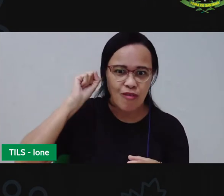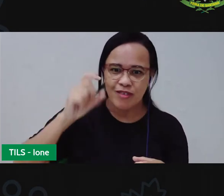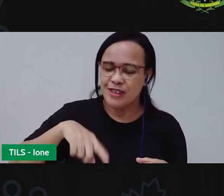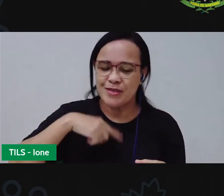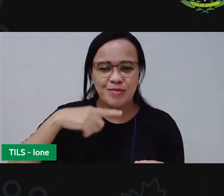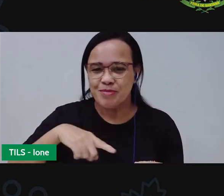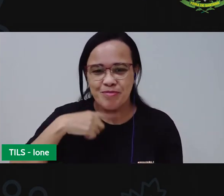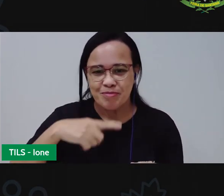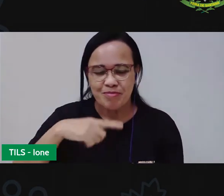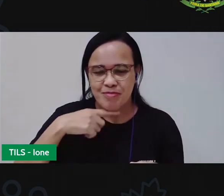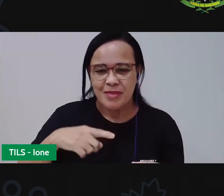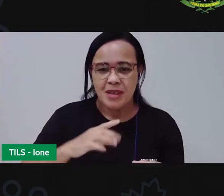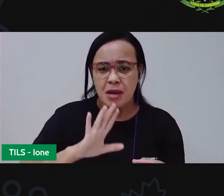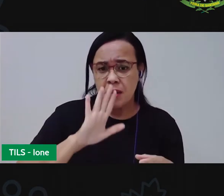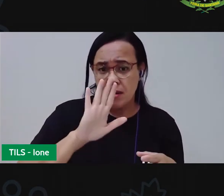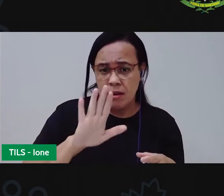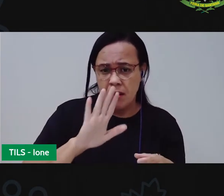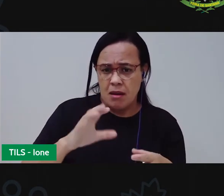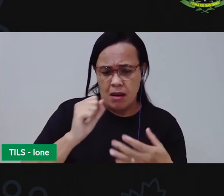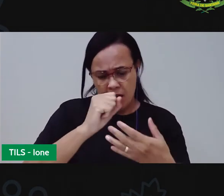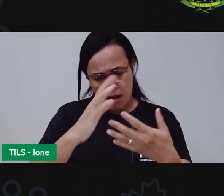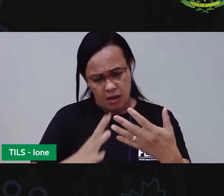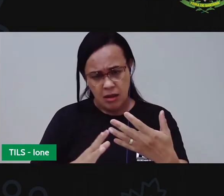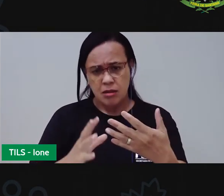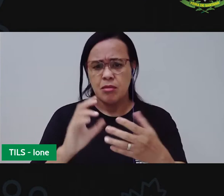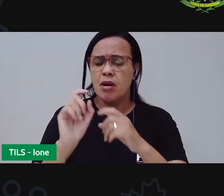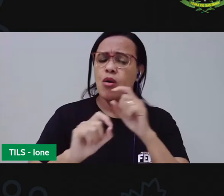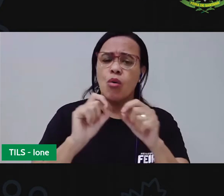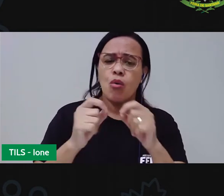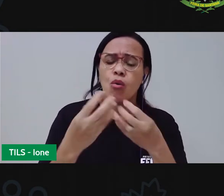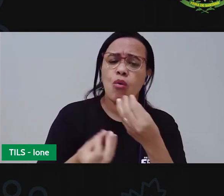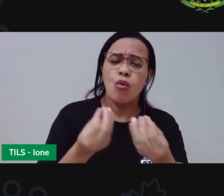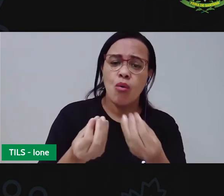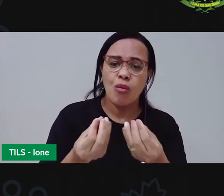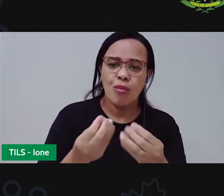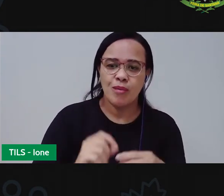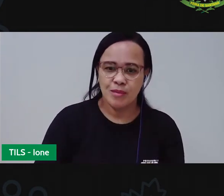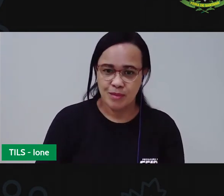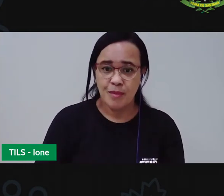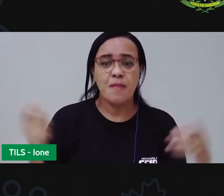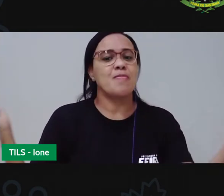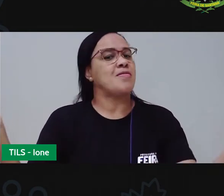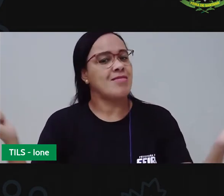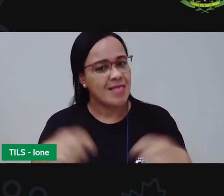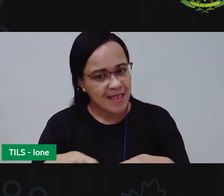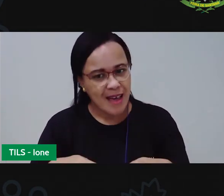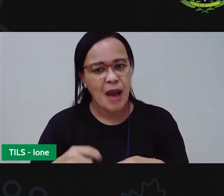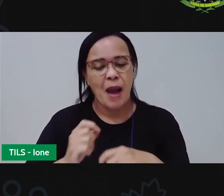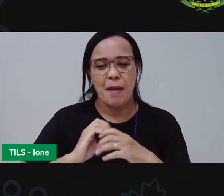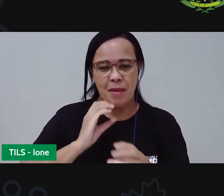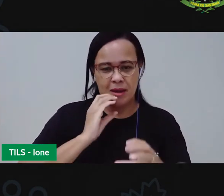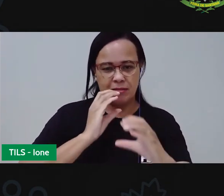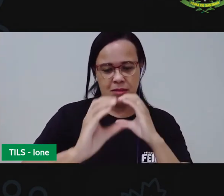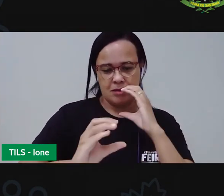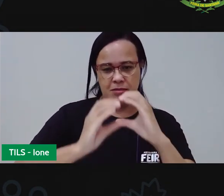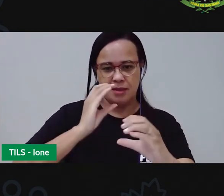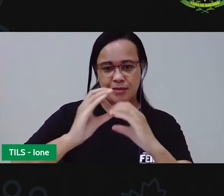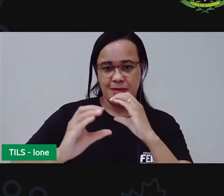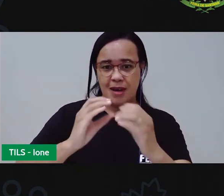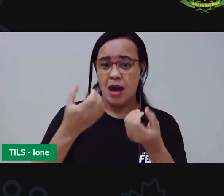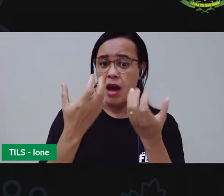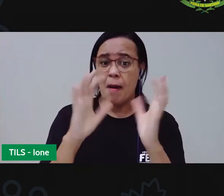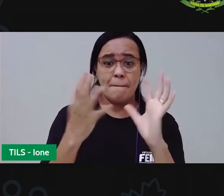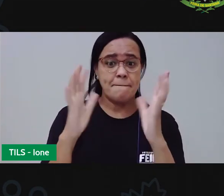Essa linguagem permite que elas se comuniquem só utilizando